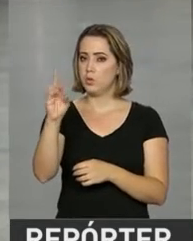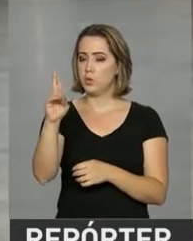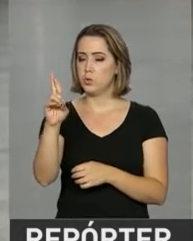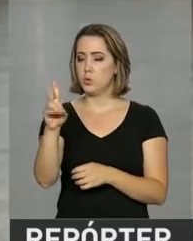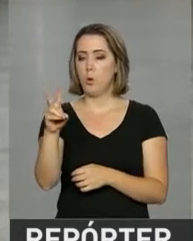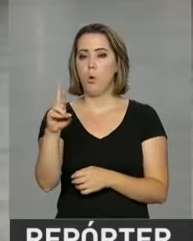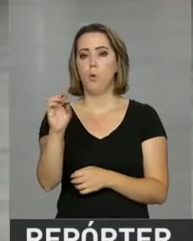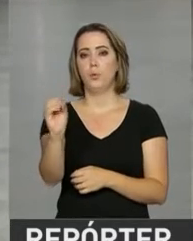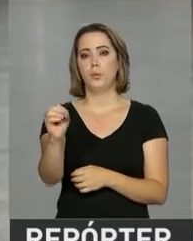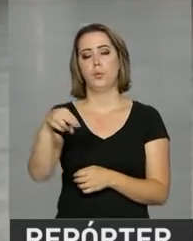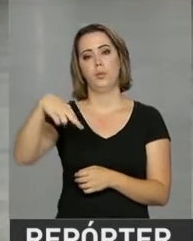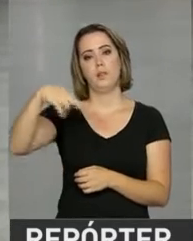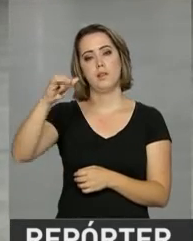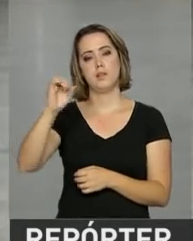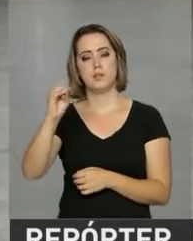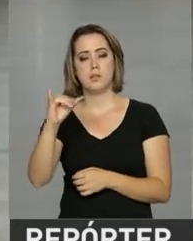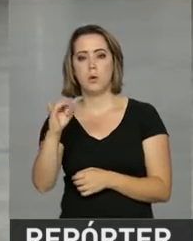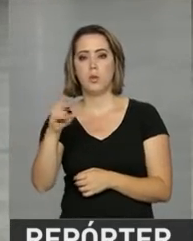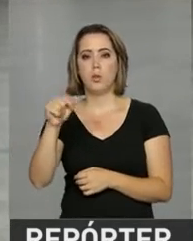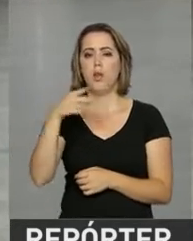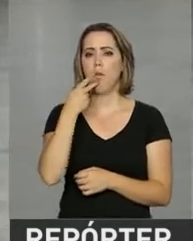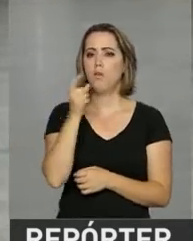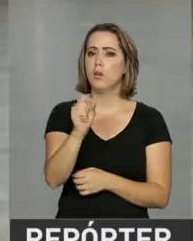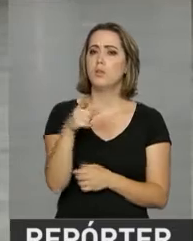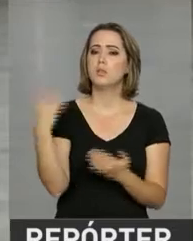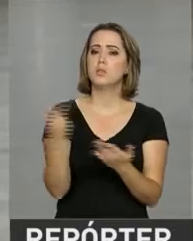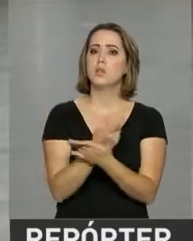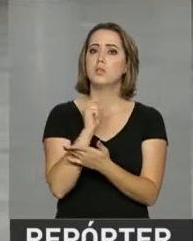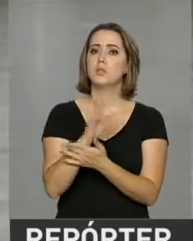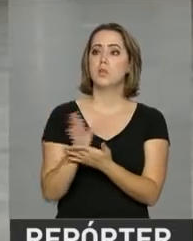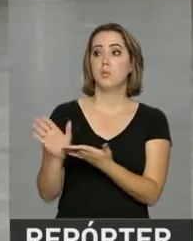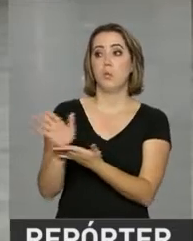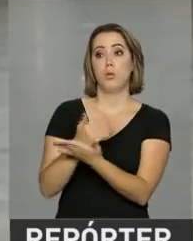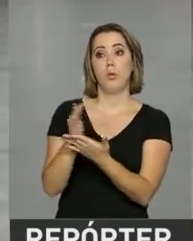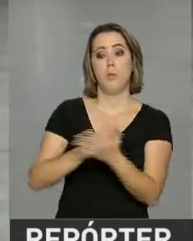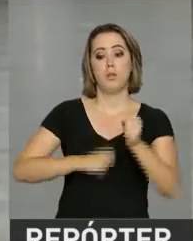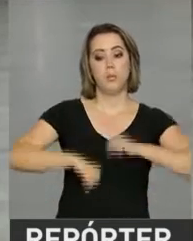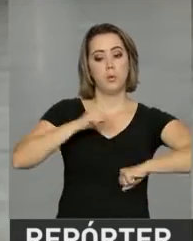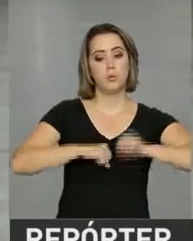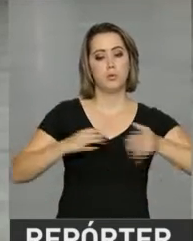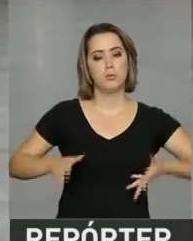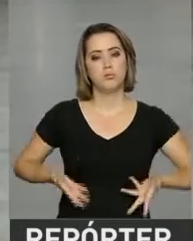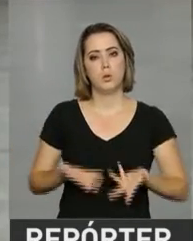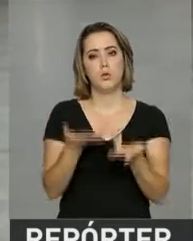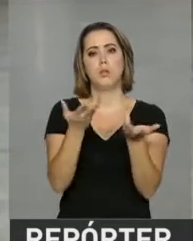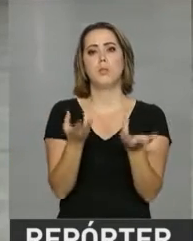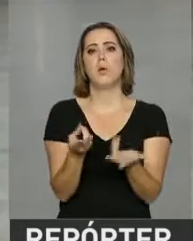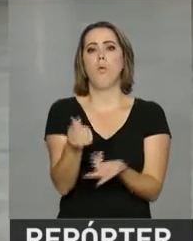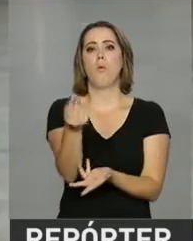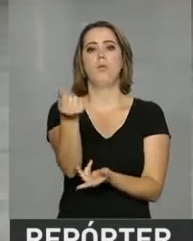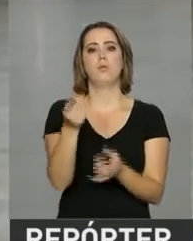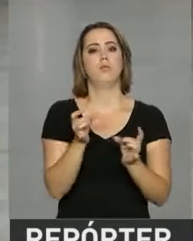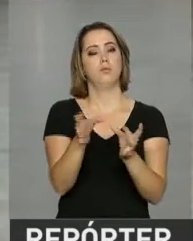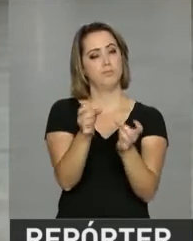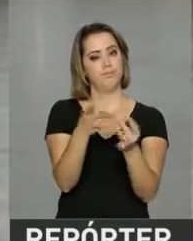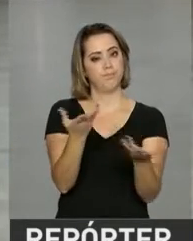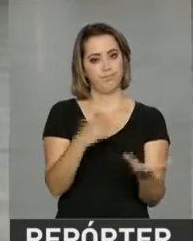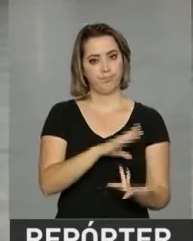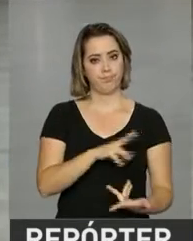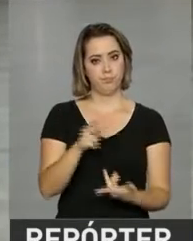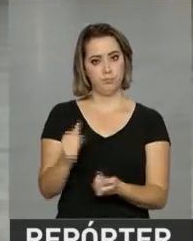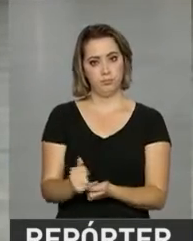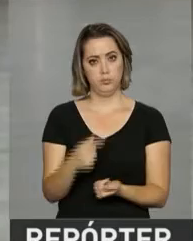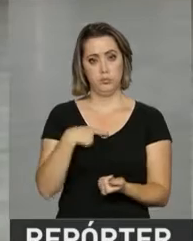aconteceu por conta do aumento na produção e no preço internacional do petróleo. Além disso, o relatório aponta